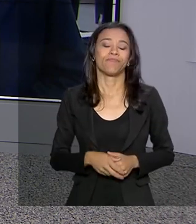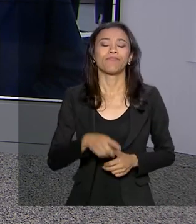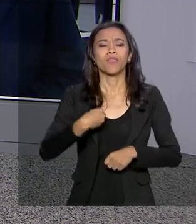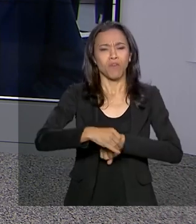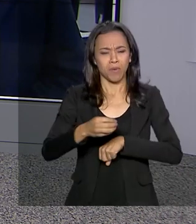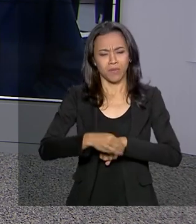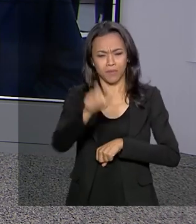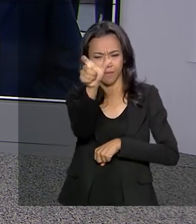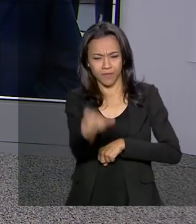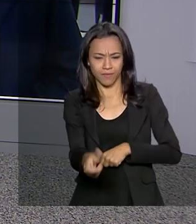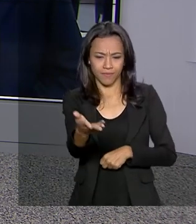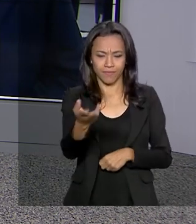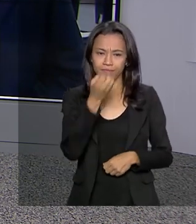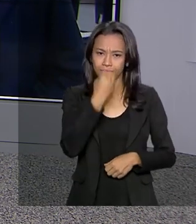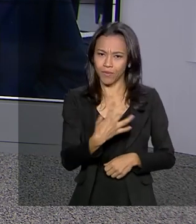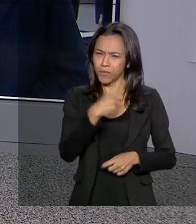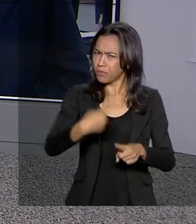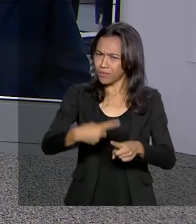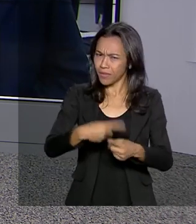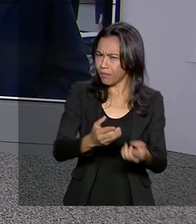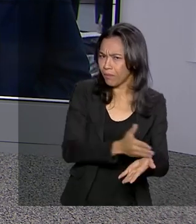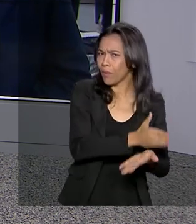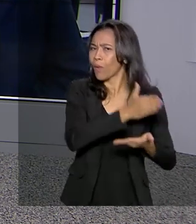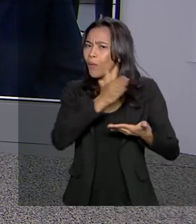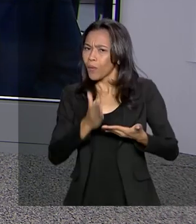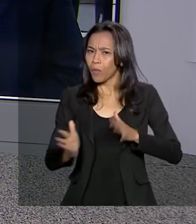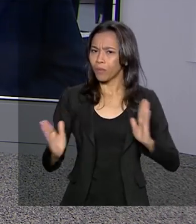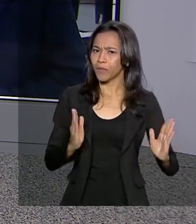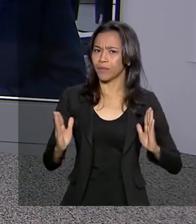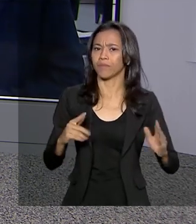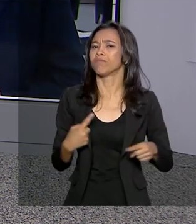Ricardo, bom dia para você. Por que o MEC prorrogou esse prazo?